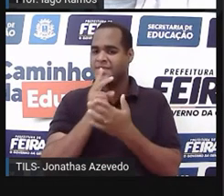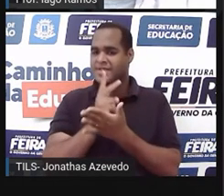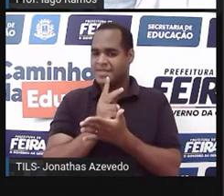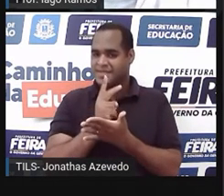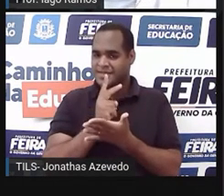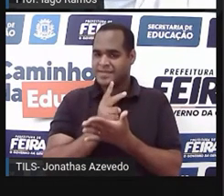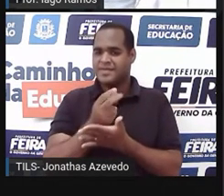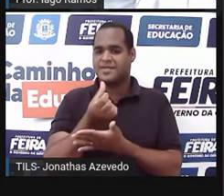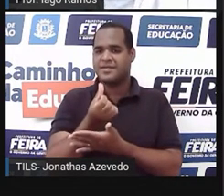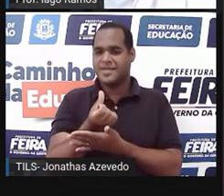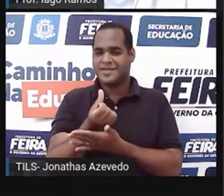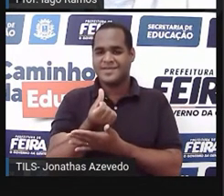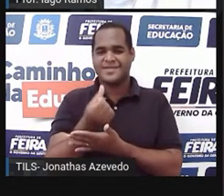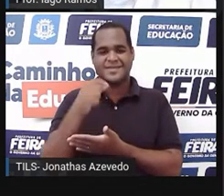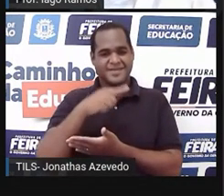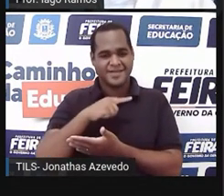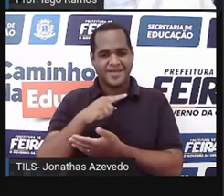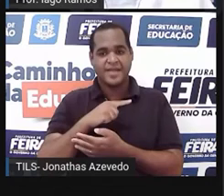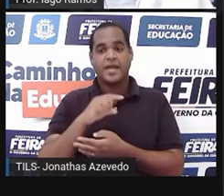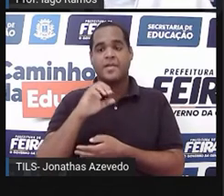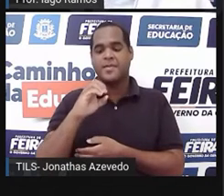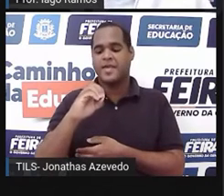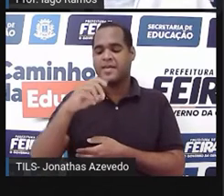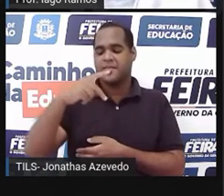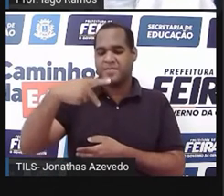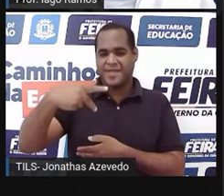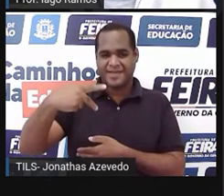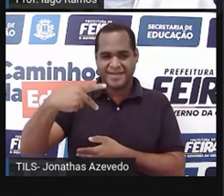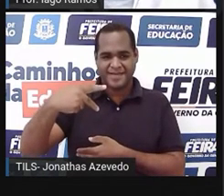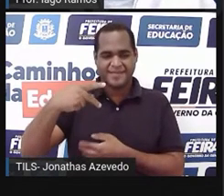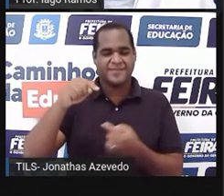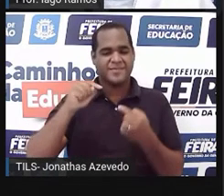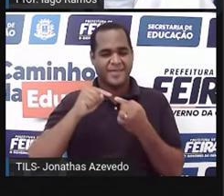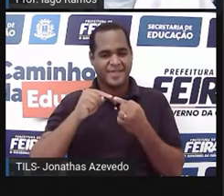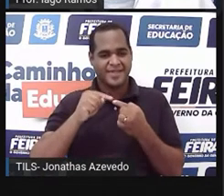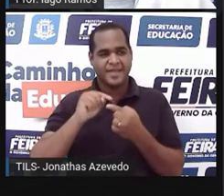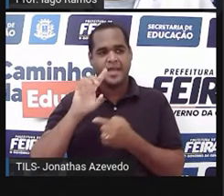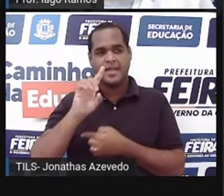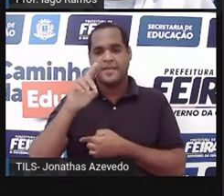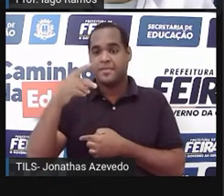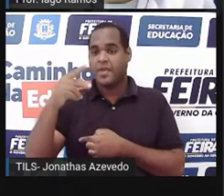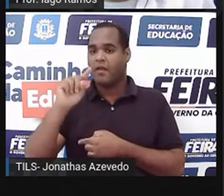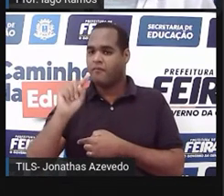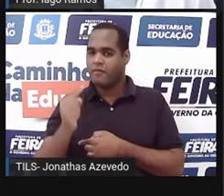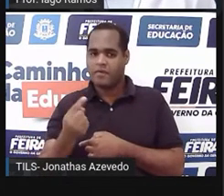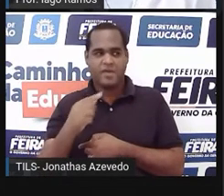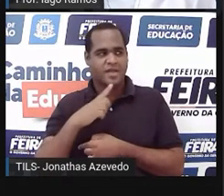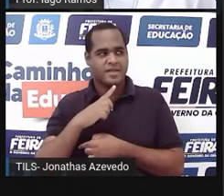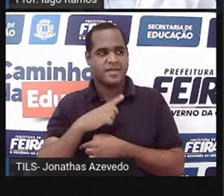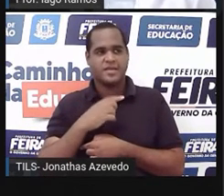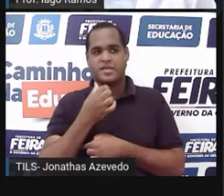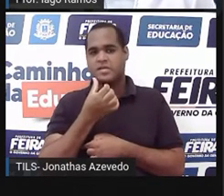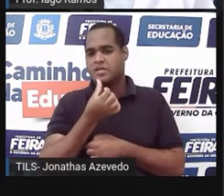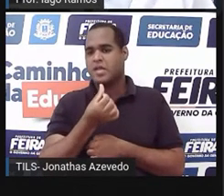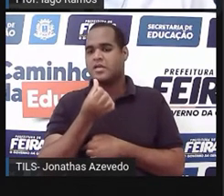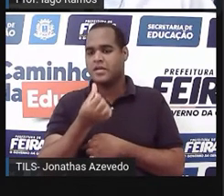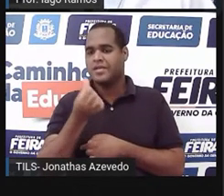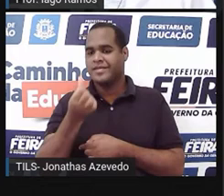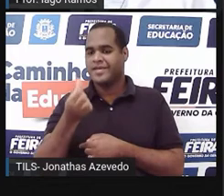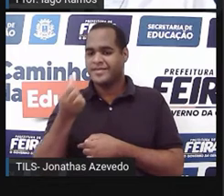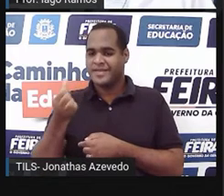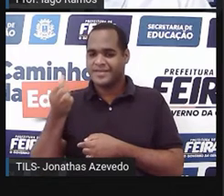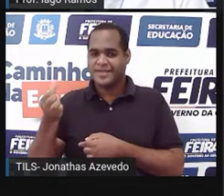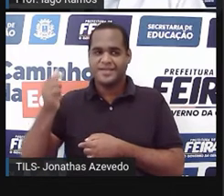seis, tá? É uma dízima periódica, depois da vírgula aqueles seis vão se repetir